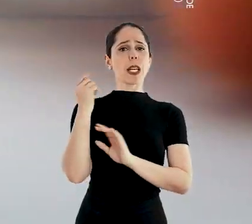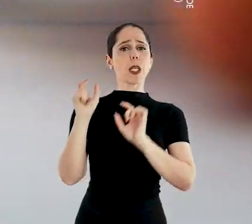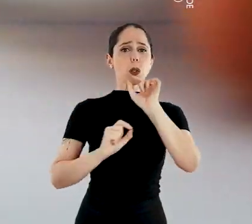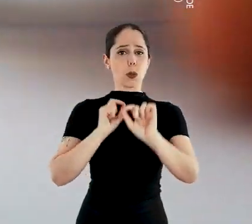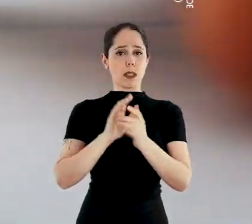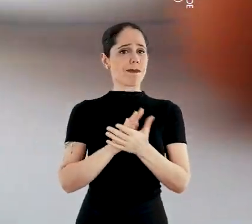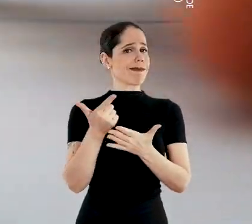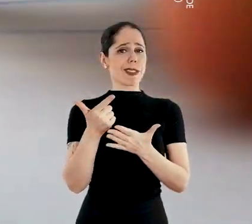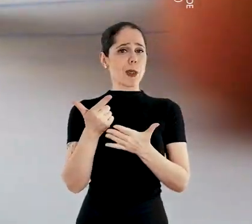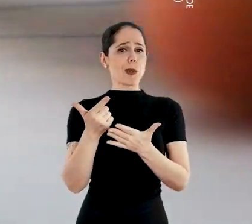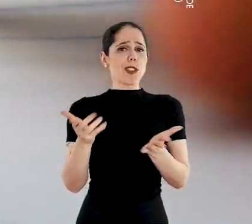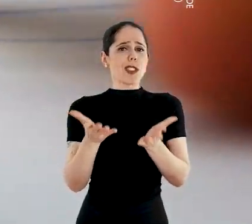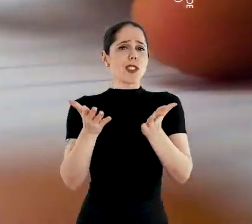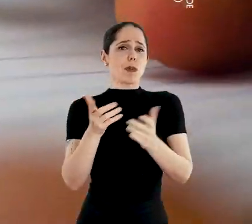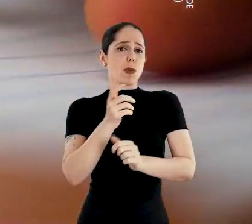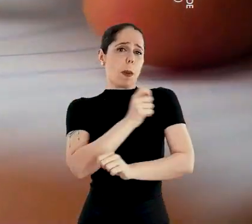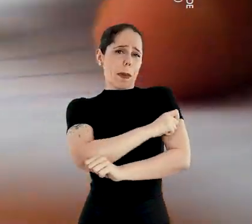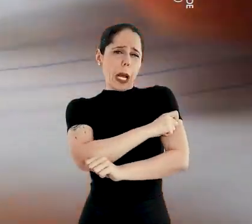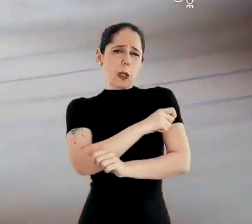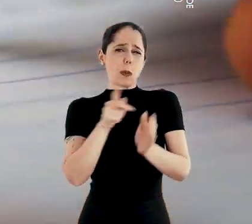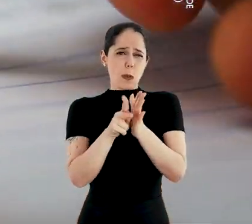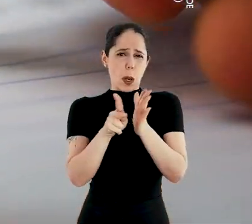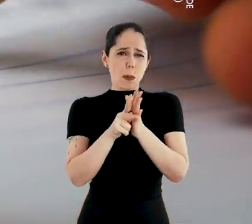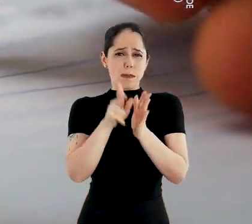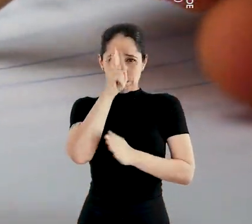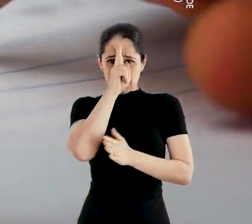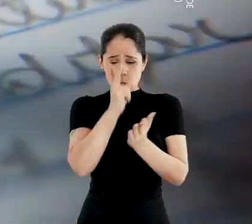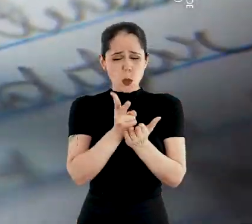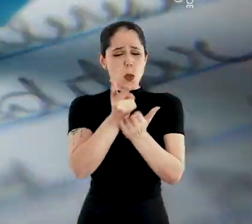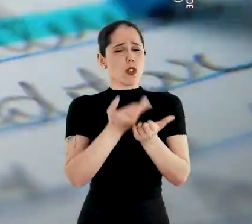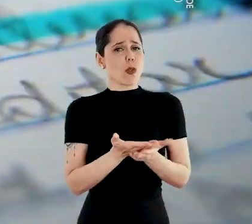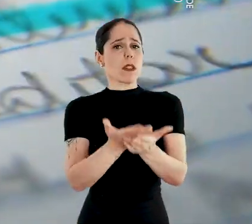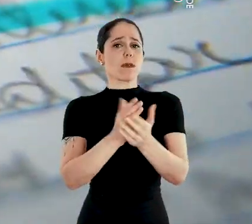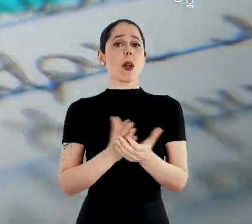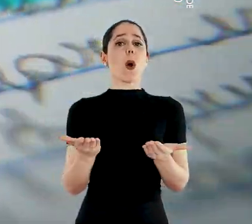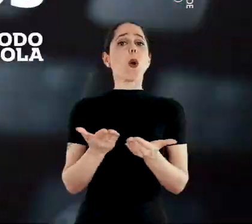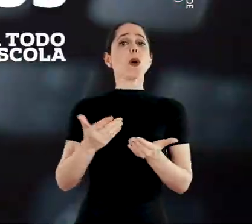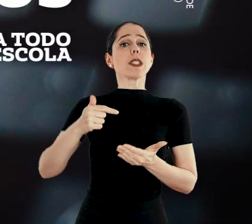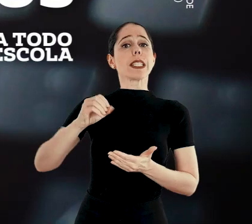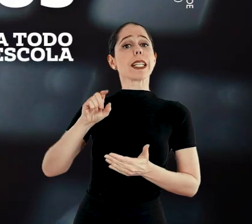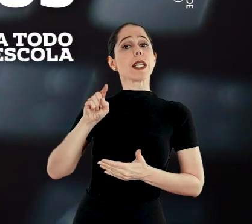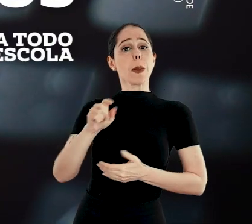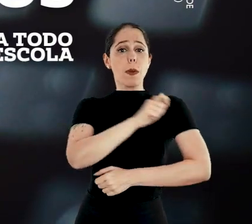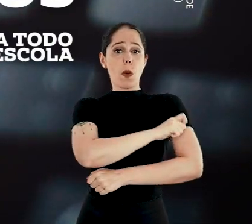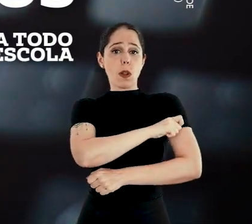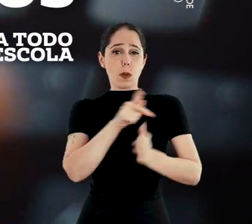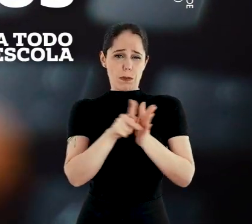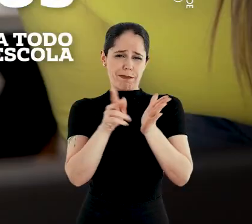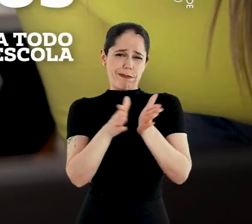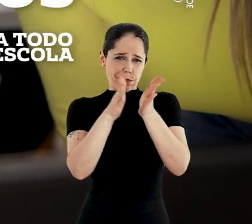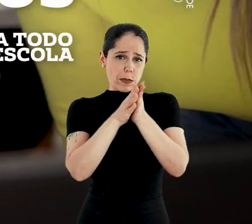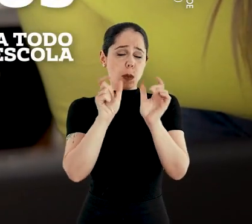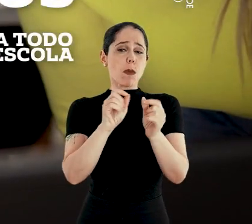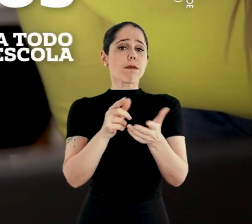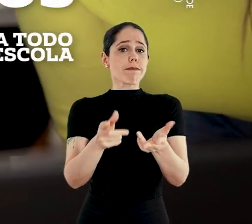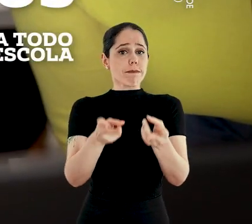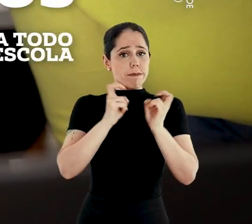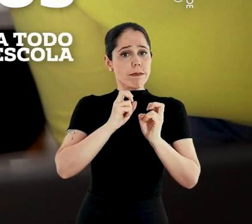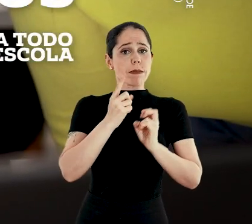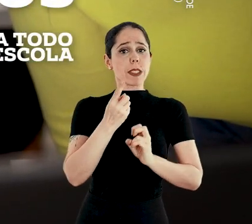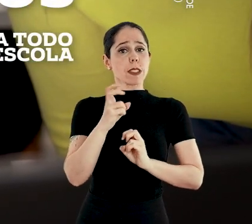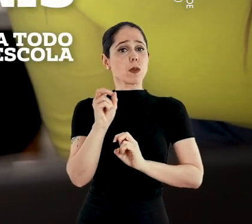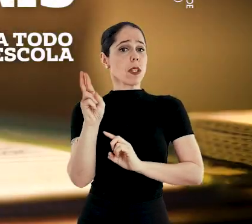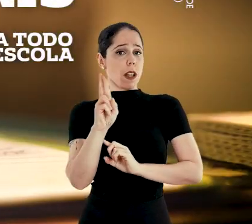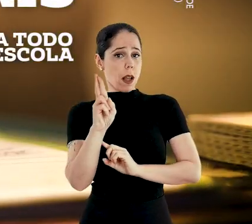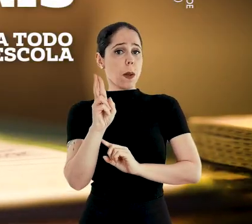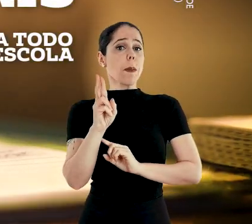Antes, não havia incentivo para o aluno do ensino médio seguir estudando. Hoje, 70 mil alunos de baixa renda